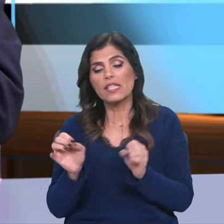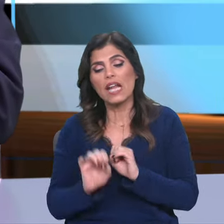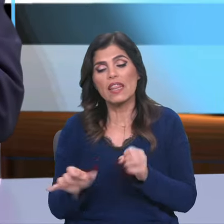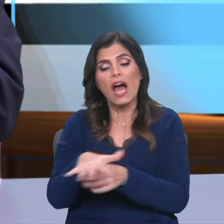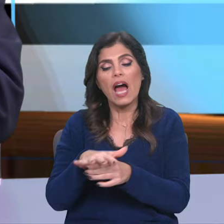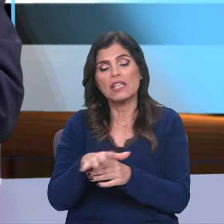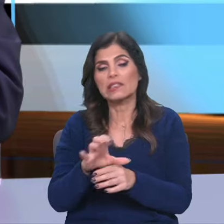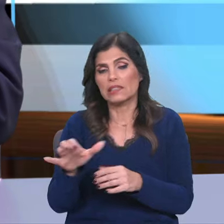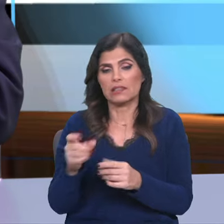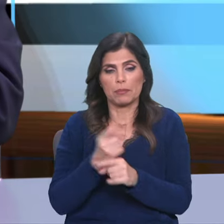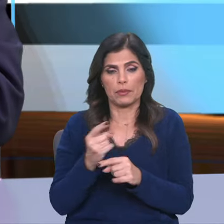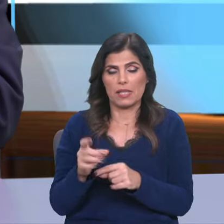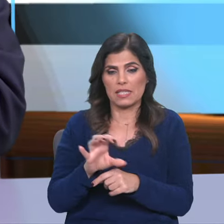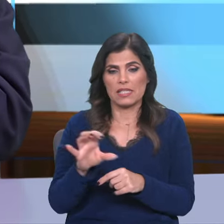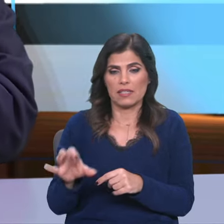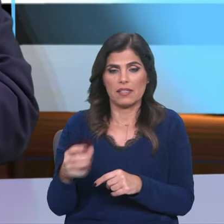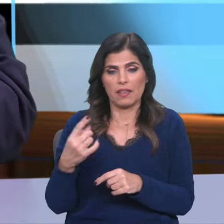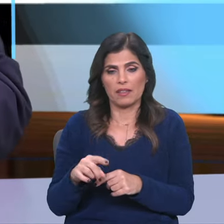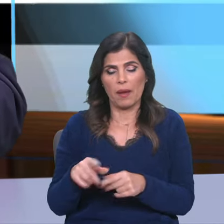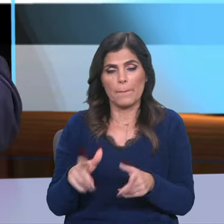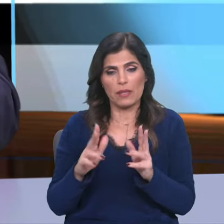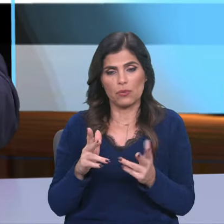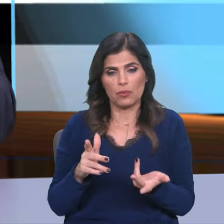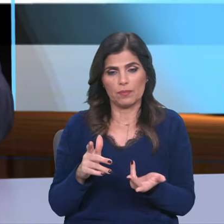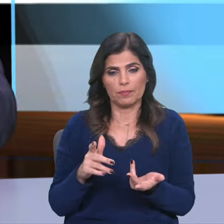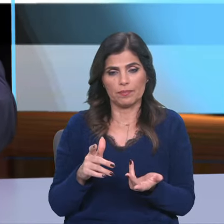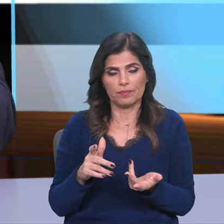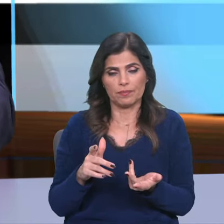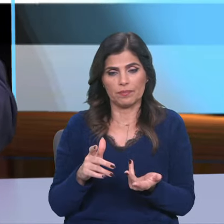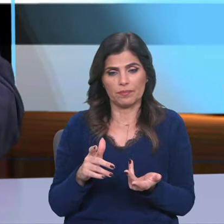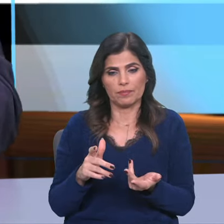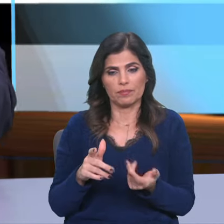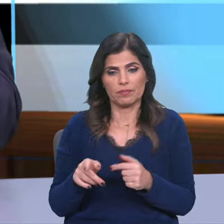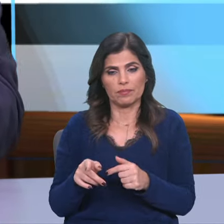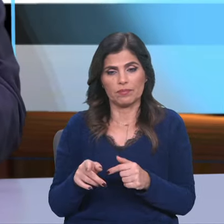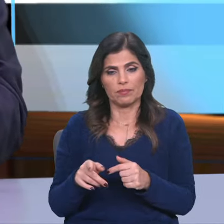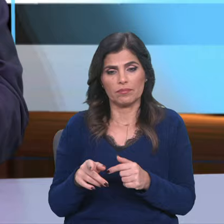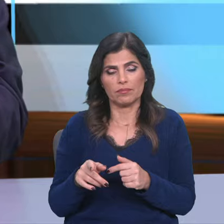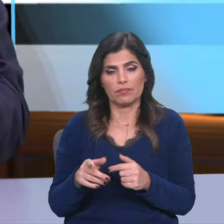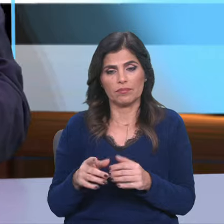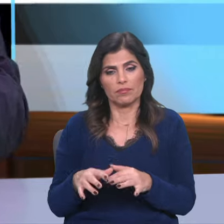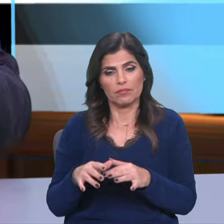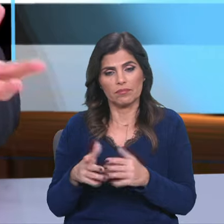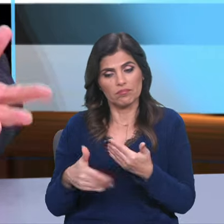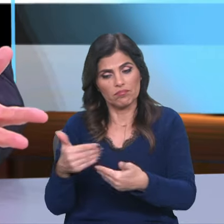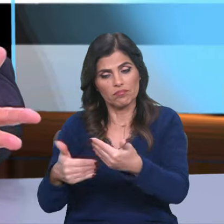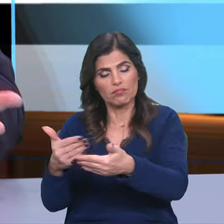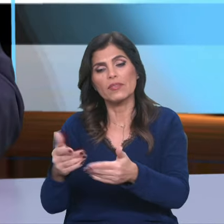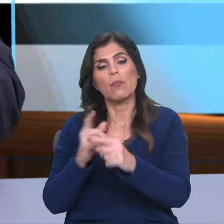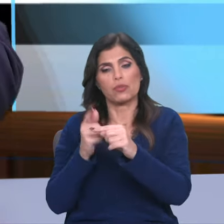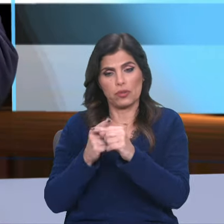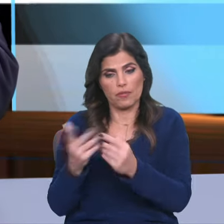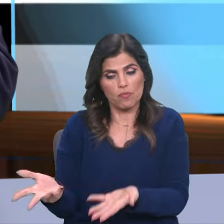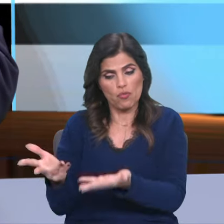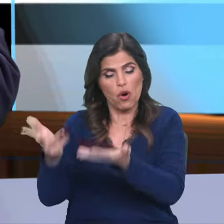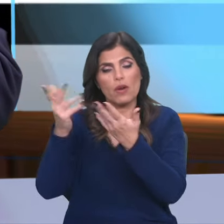a ciência tem um método, digamos assim, indutivo, não é? É positiva,